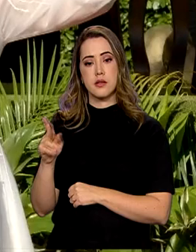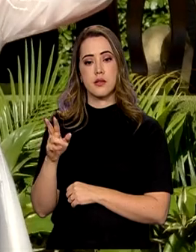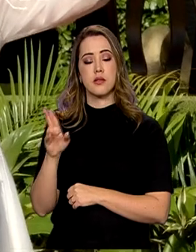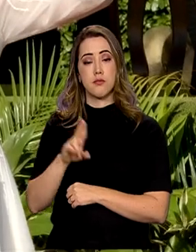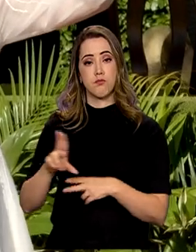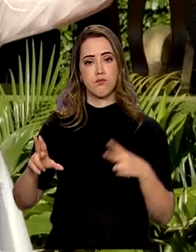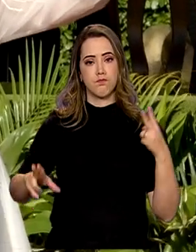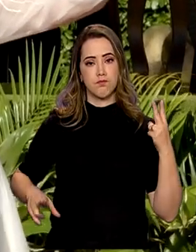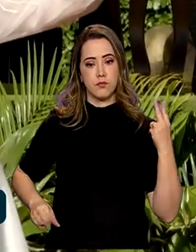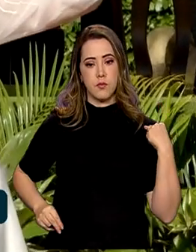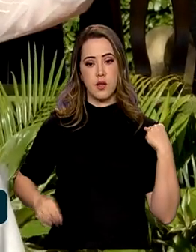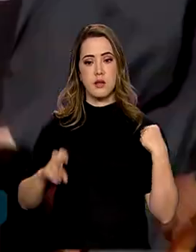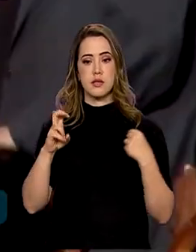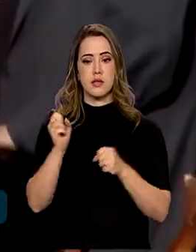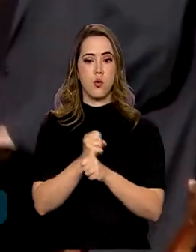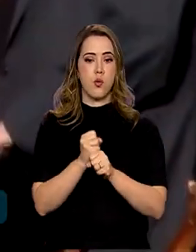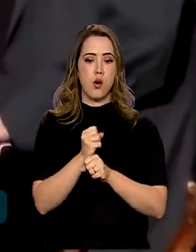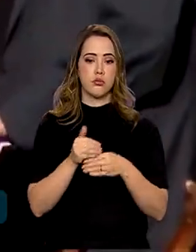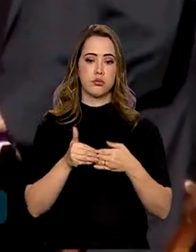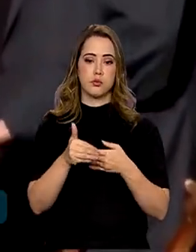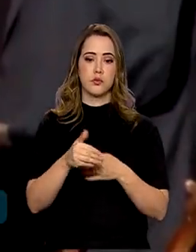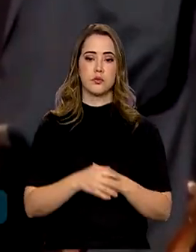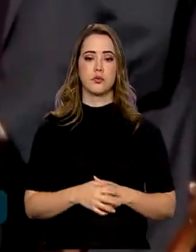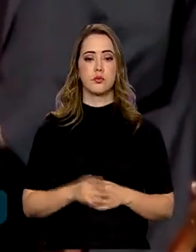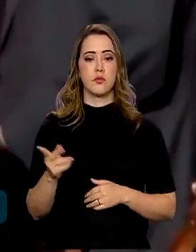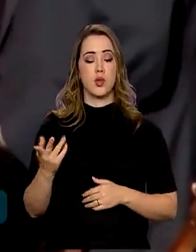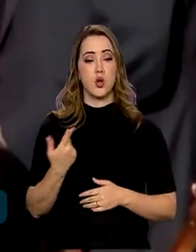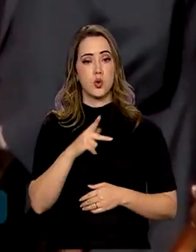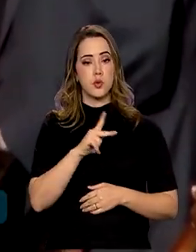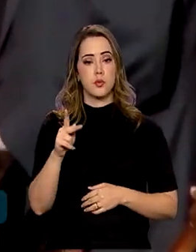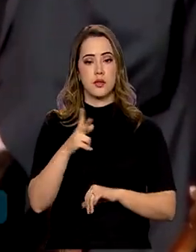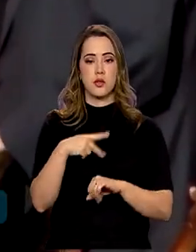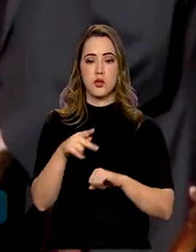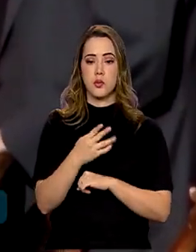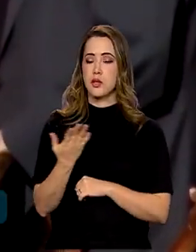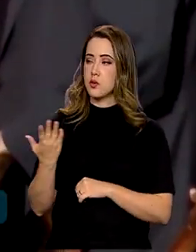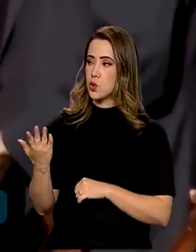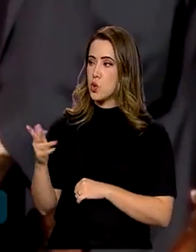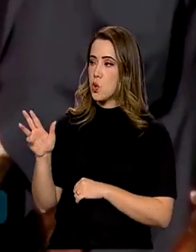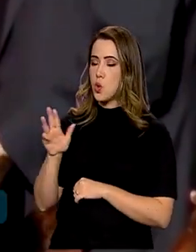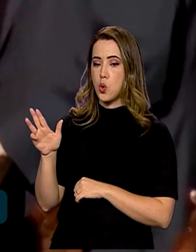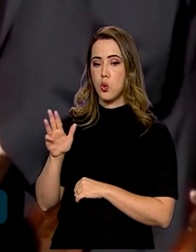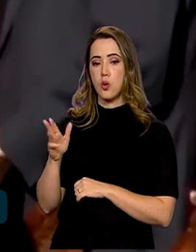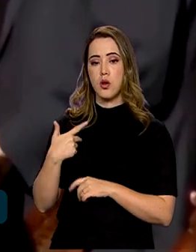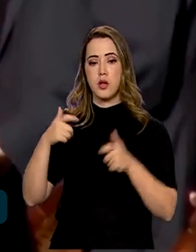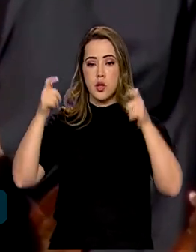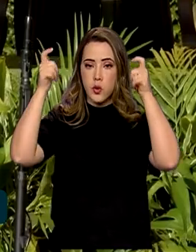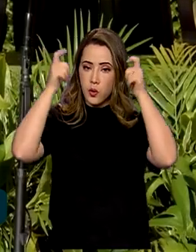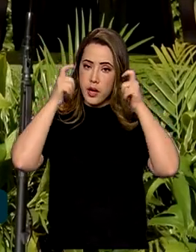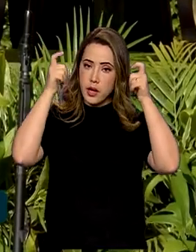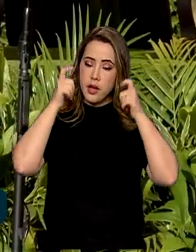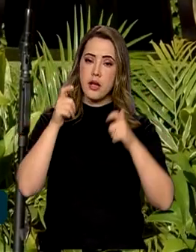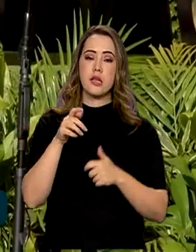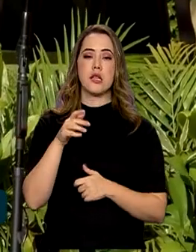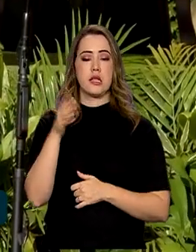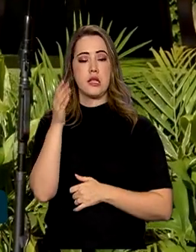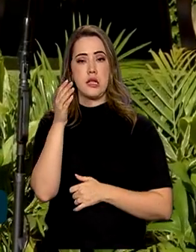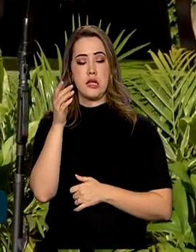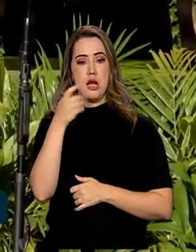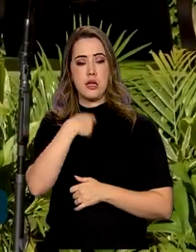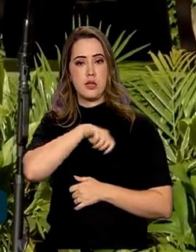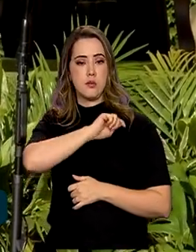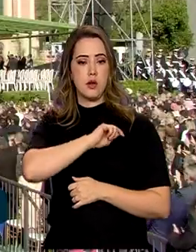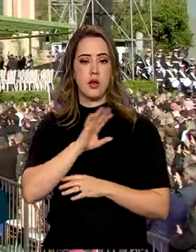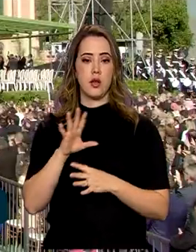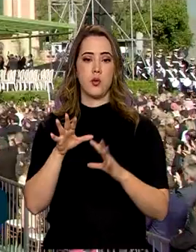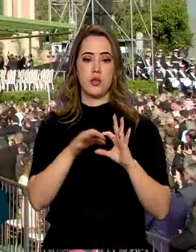com o mandato de cinco anos. Dos chefes de Estado, o presidente Lula e o rei Felipe VI da Espanha se juntaram aos líderes